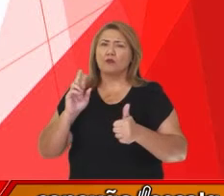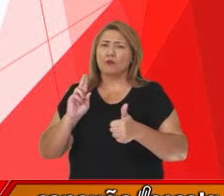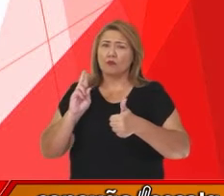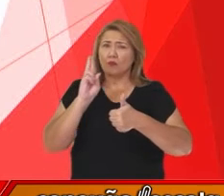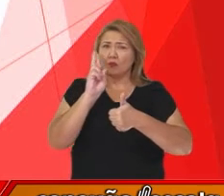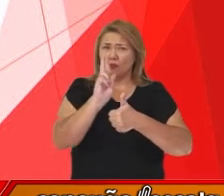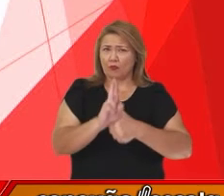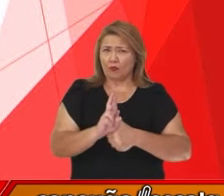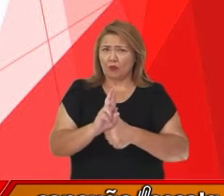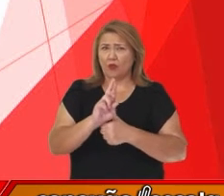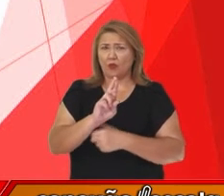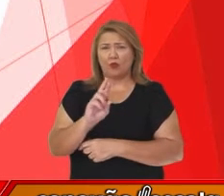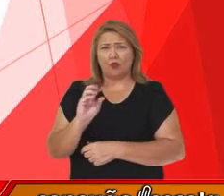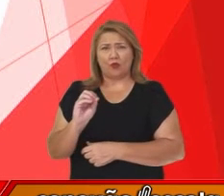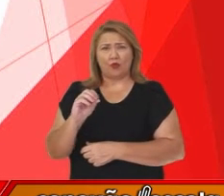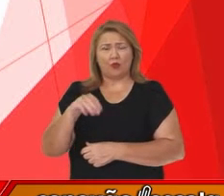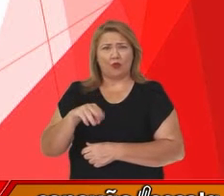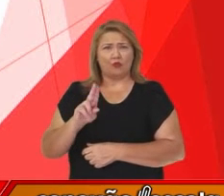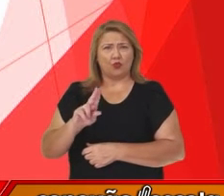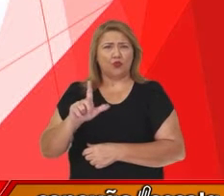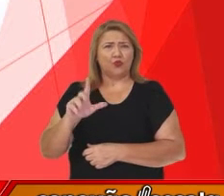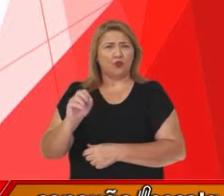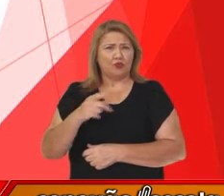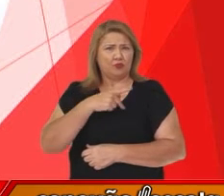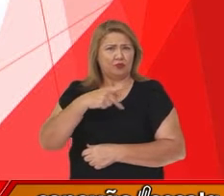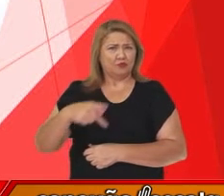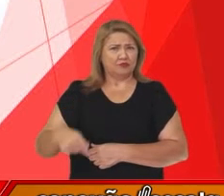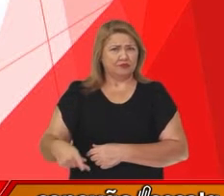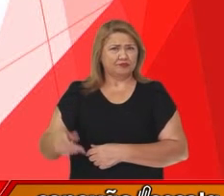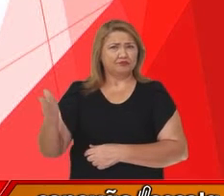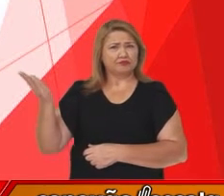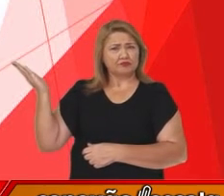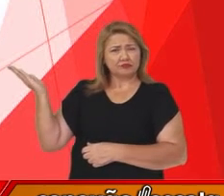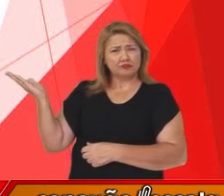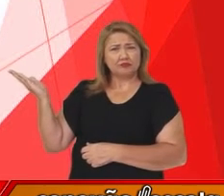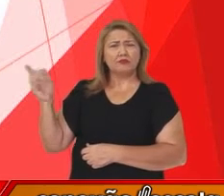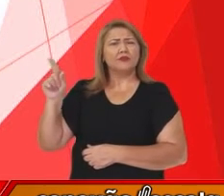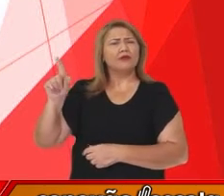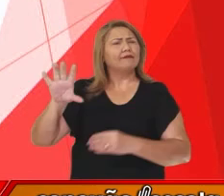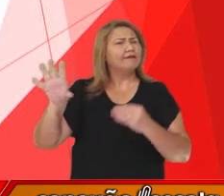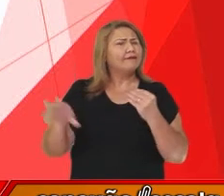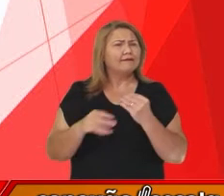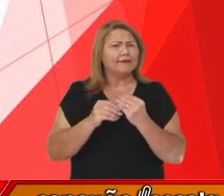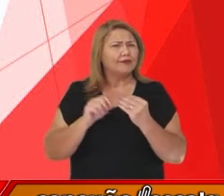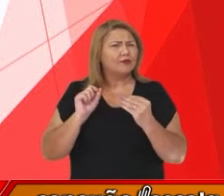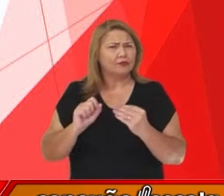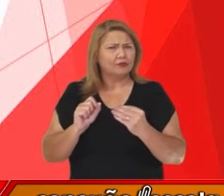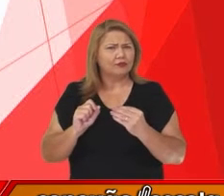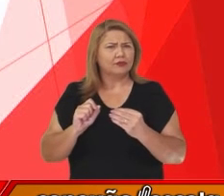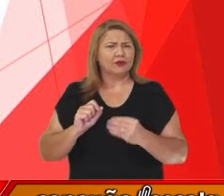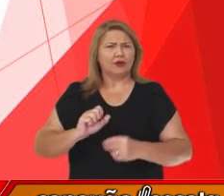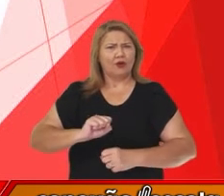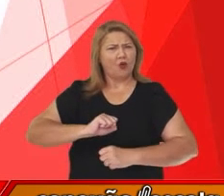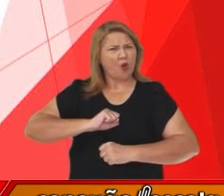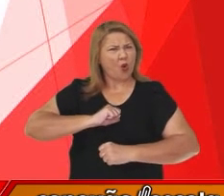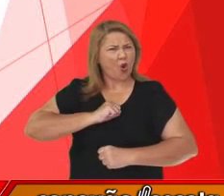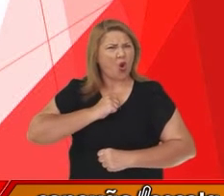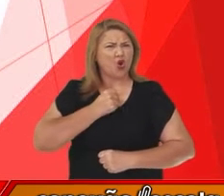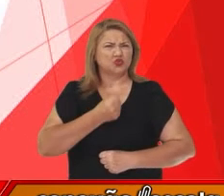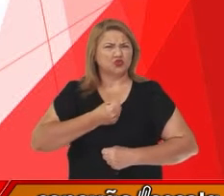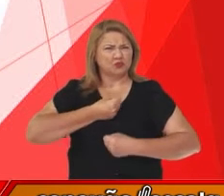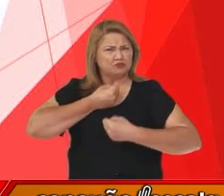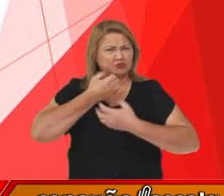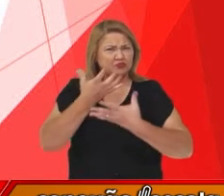Rômulo Conrado. E ele complementa. O discurso de ódio está longe de